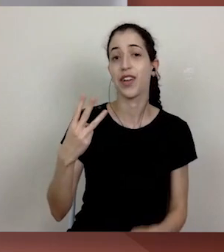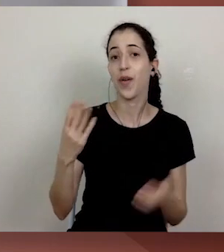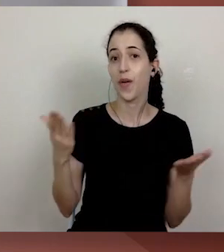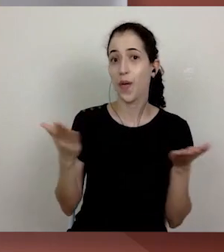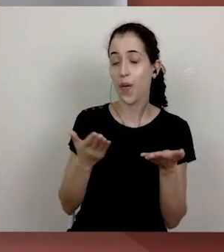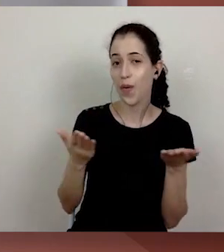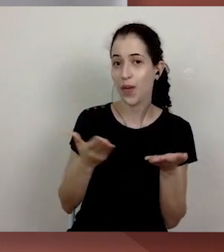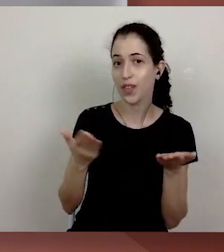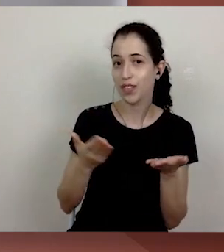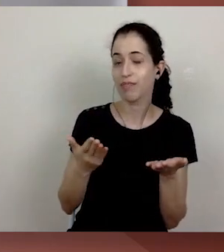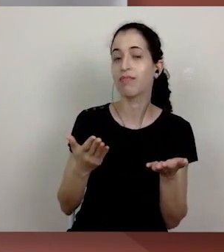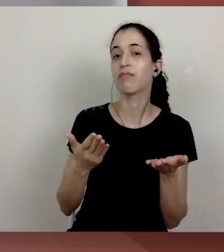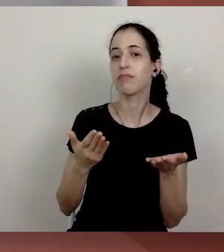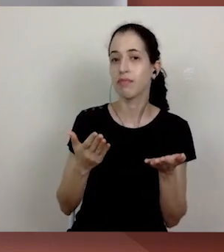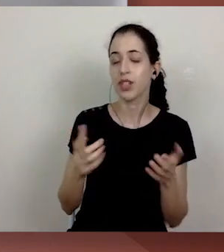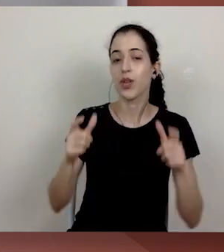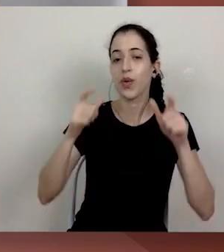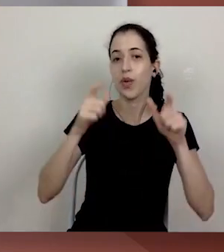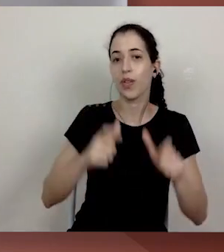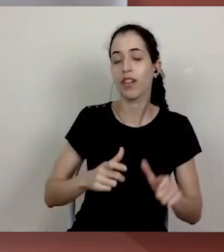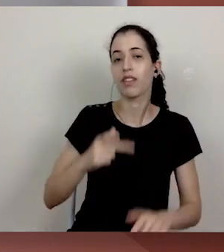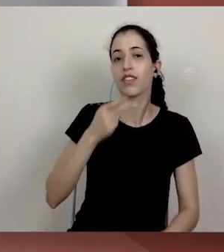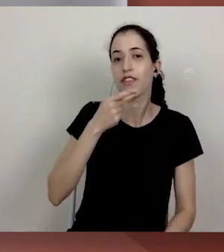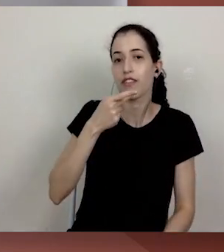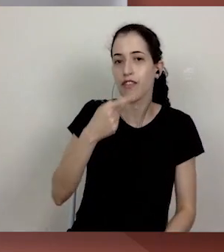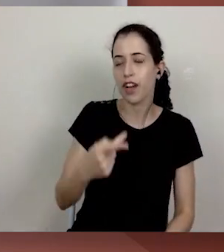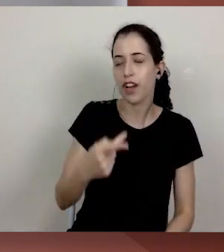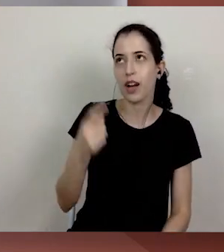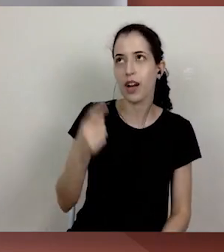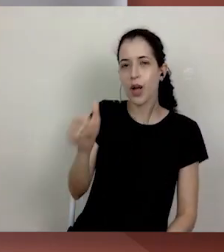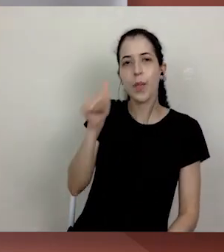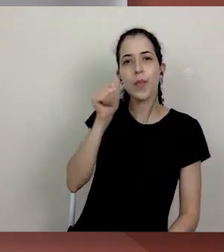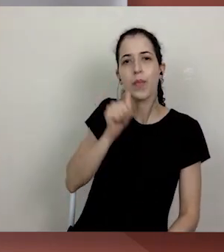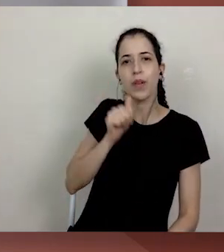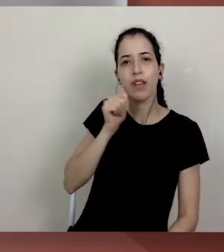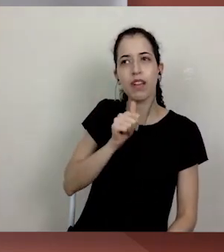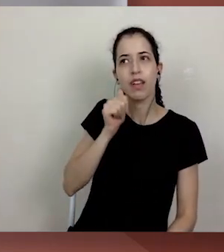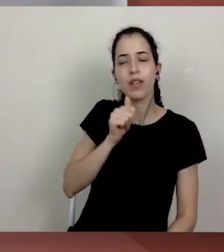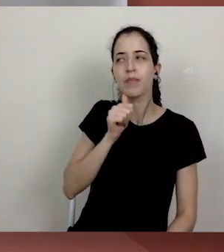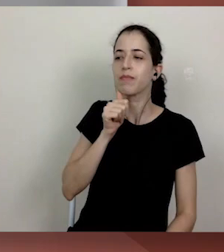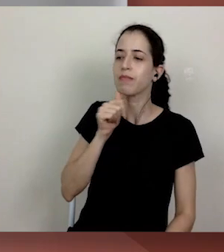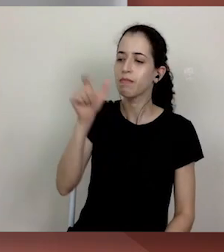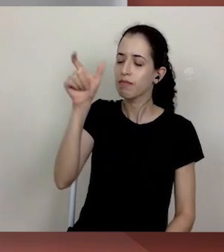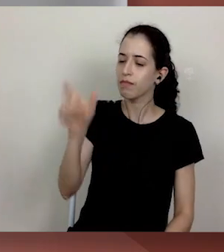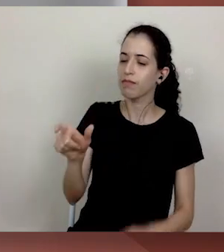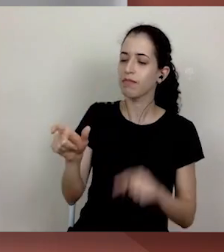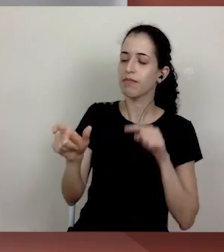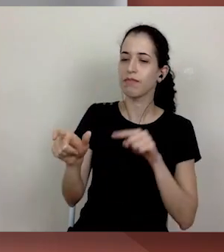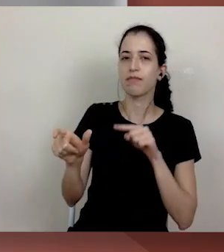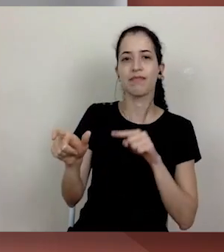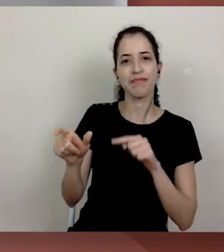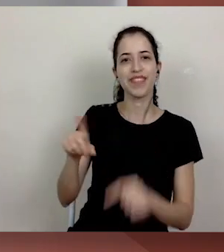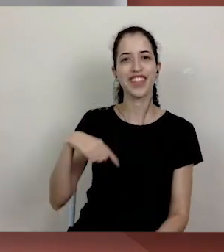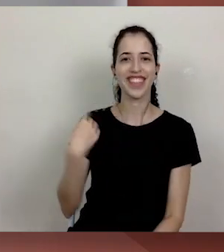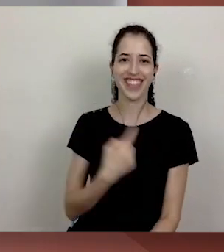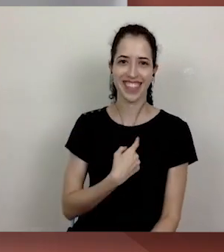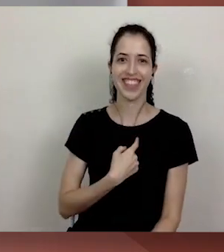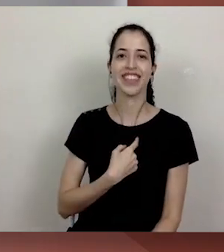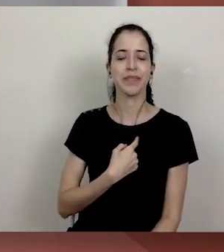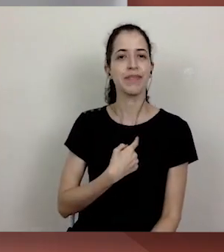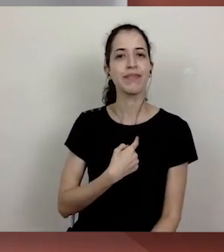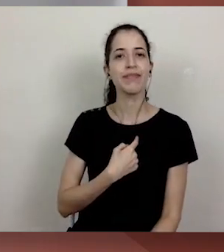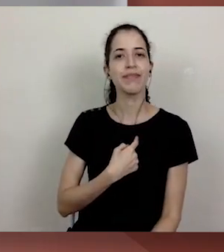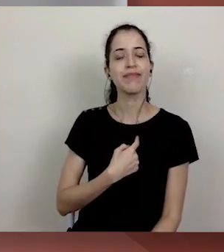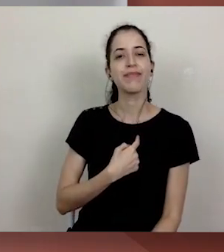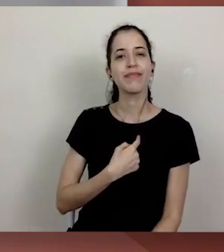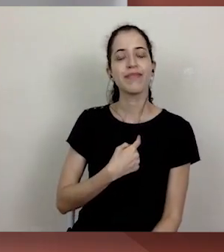pensando no ser mulher, no ser feminino que nos define, não somente em todo esse universo